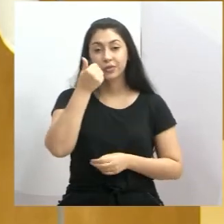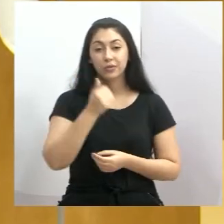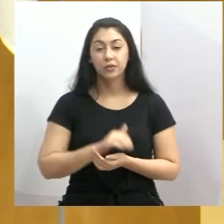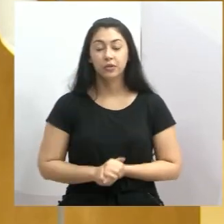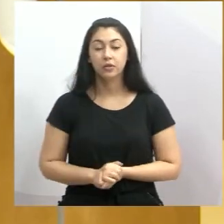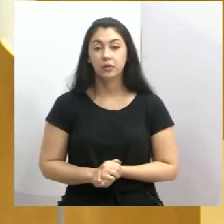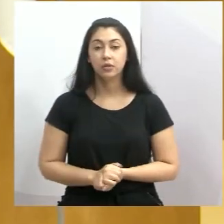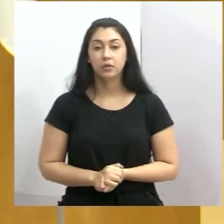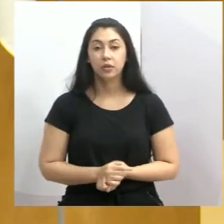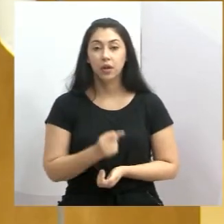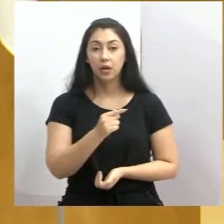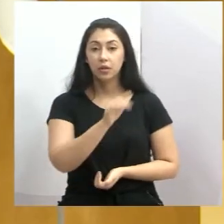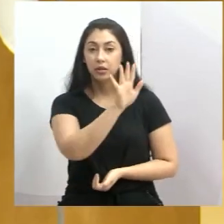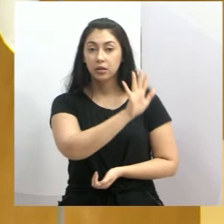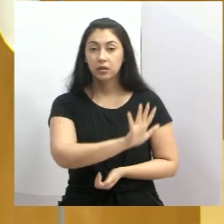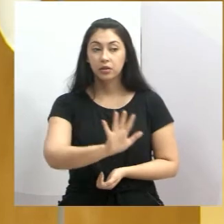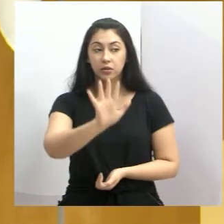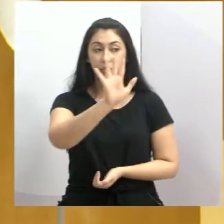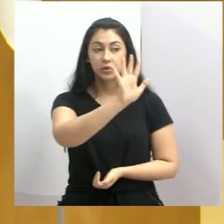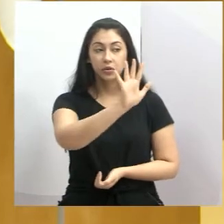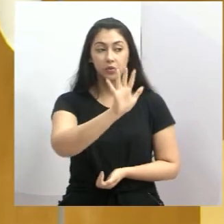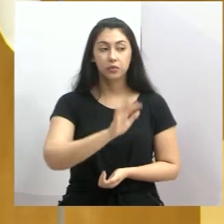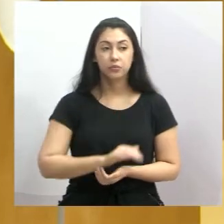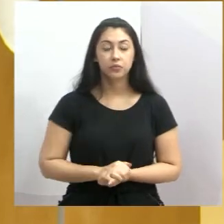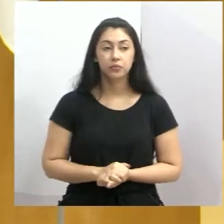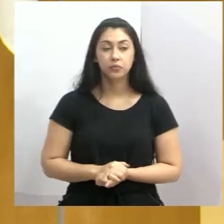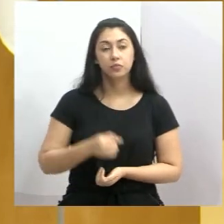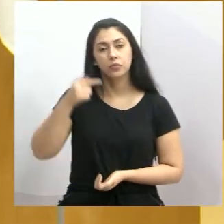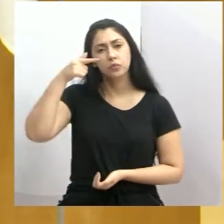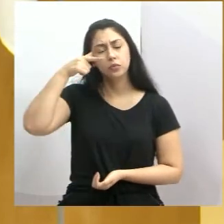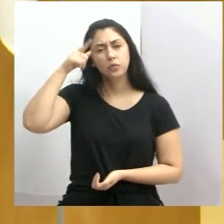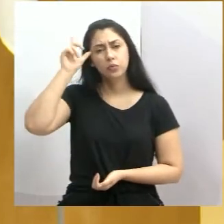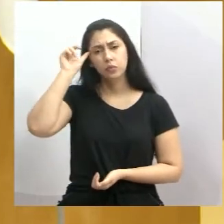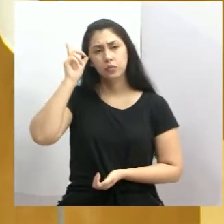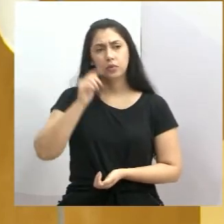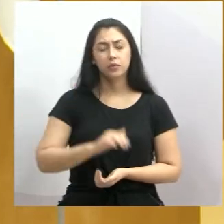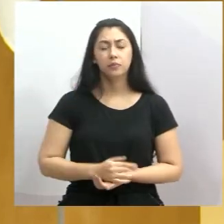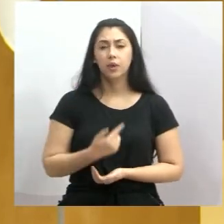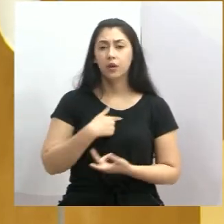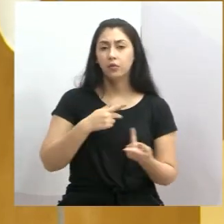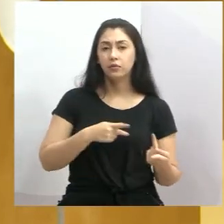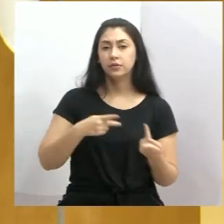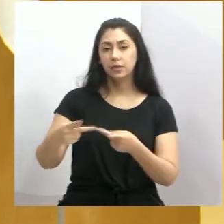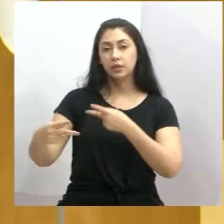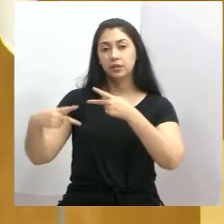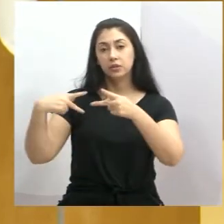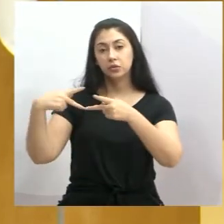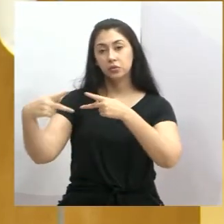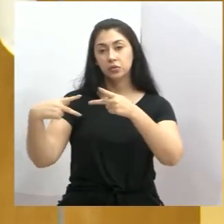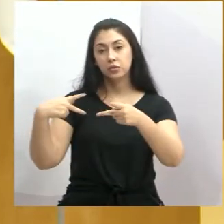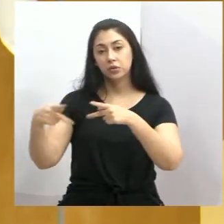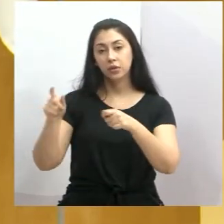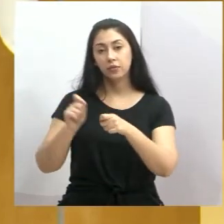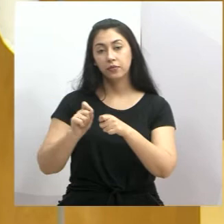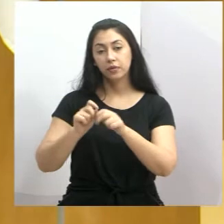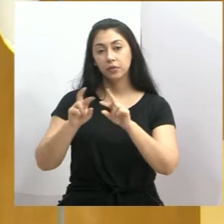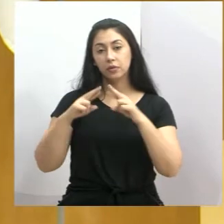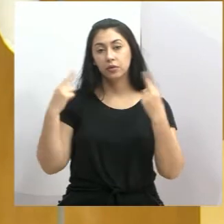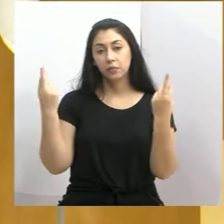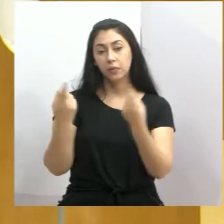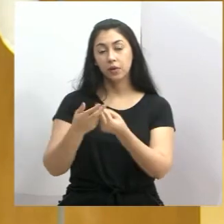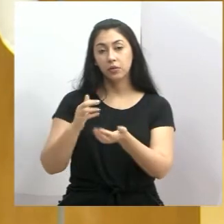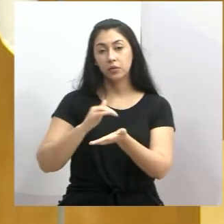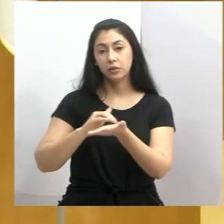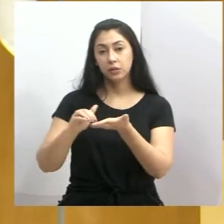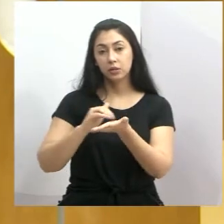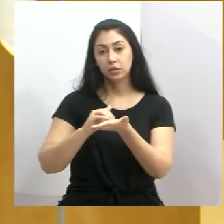região ali. Ontem eu estive em São José dos Campos, tive uma reunião com o secretário de